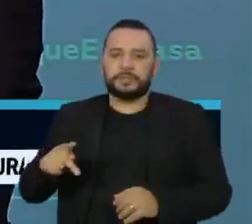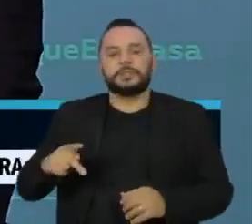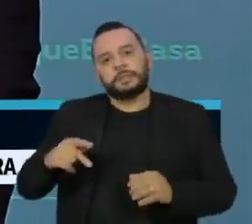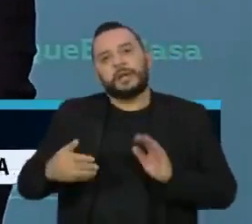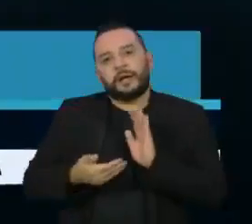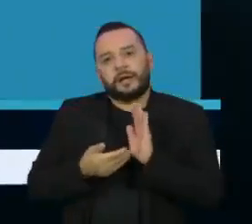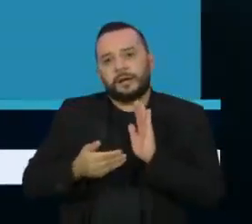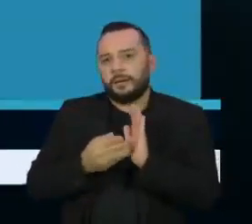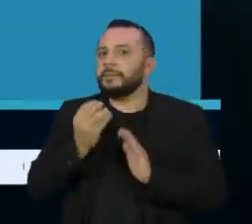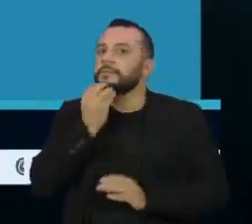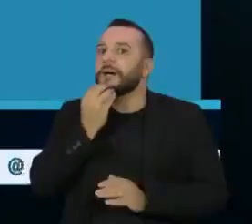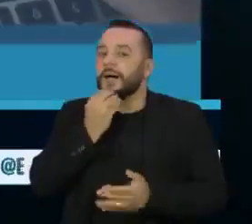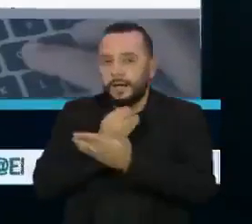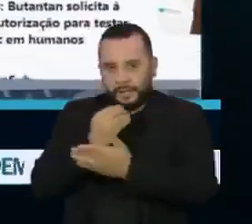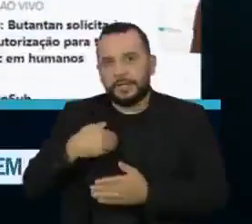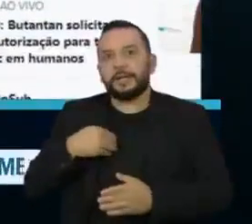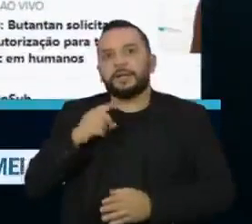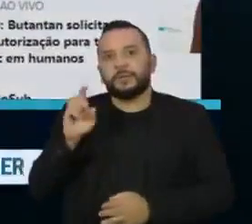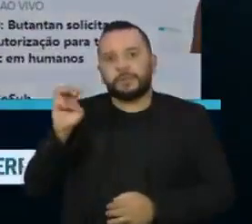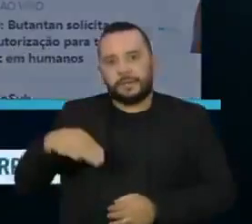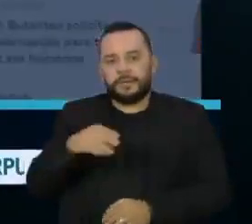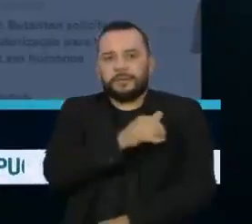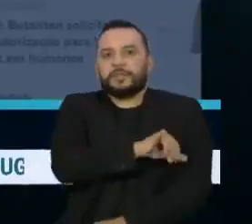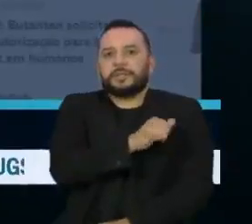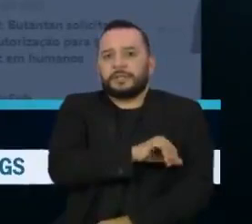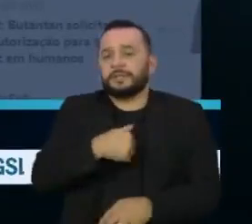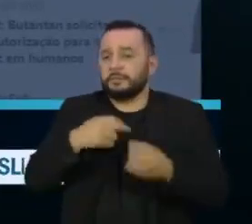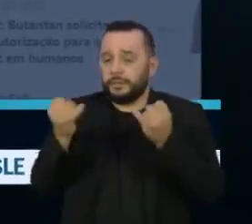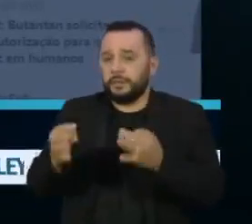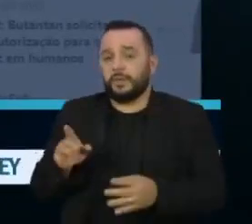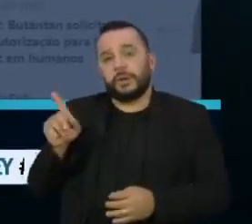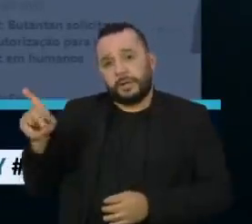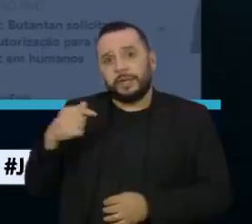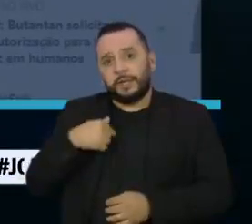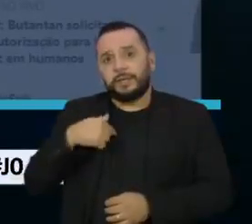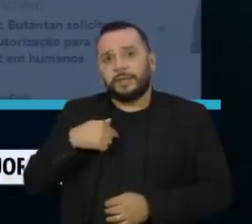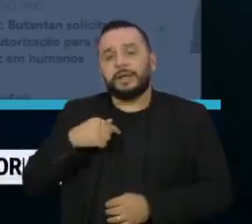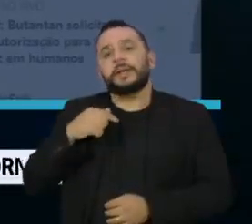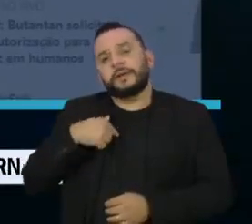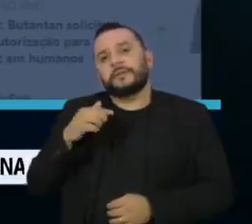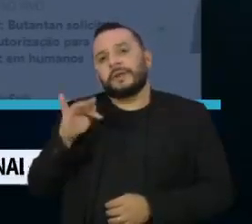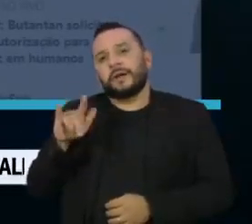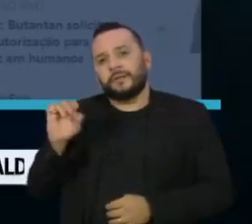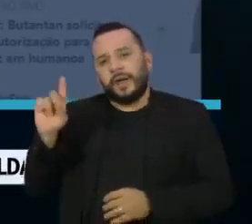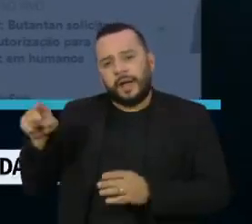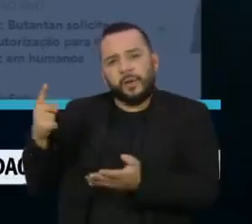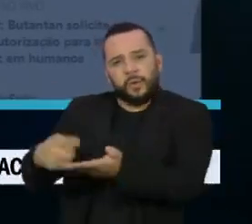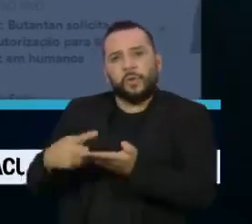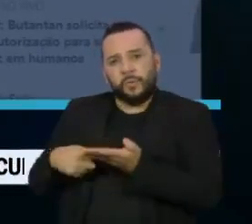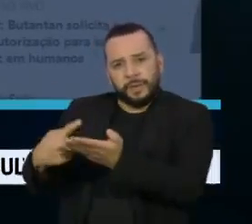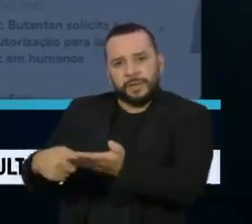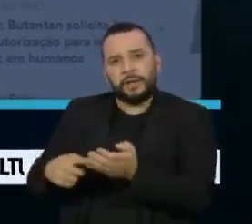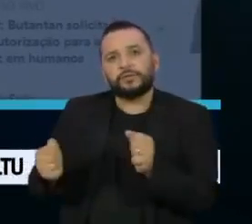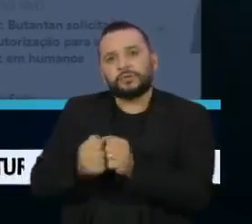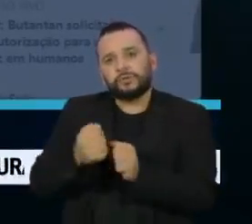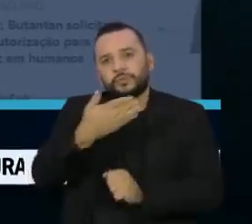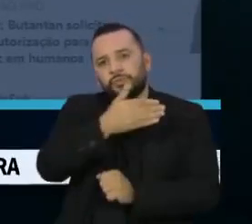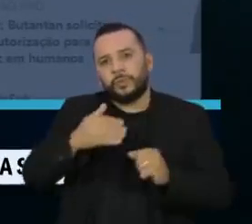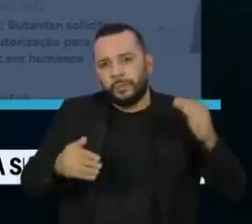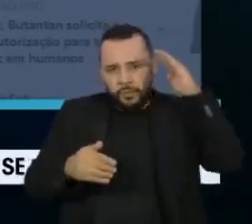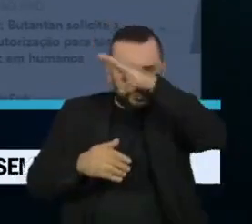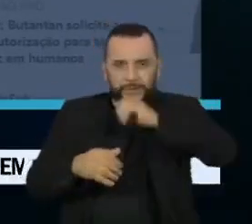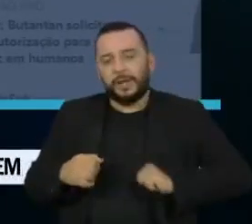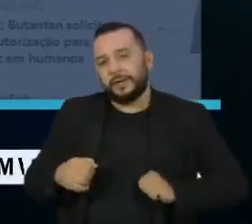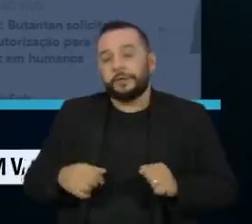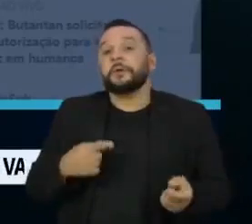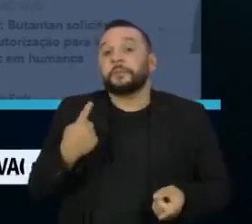Rodrigo Maia, do Democratas do Rio de Janeiro, sugeriu que as declarações de Weingarten teriam sido combinadas com Bolsonaro, porque, ao